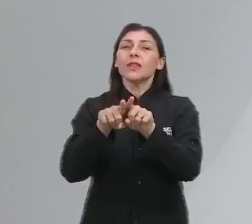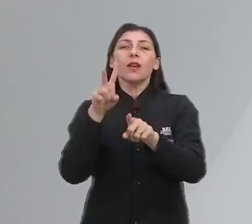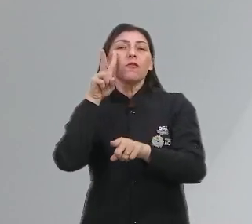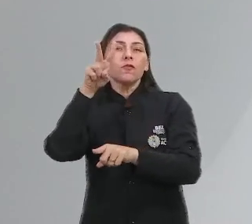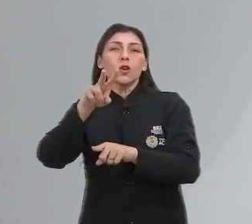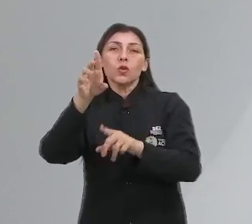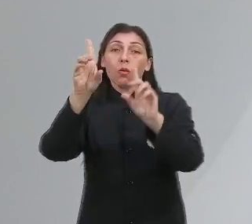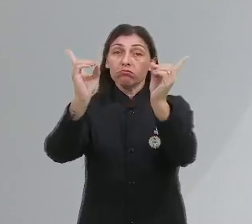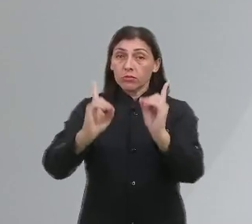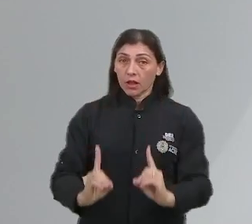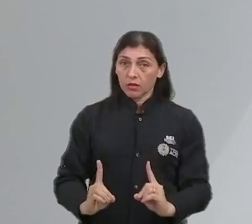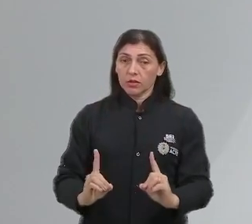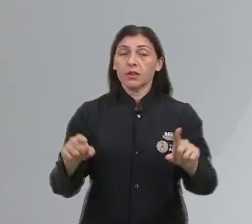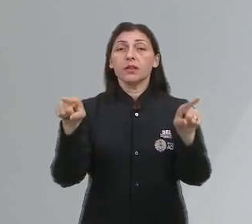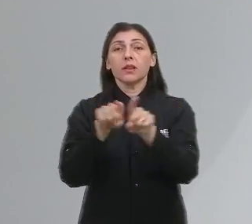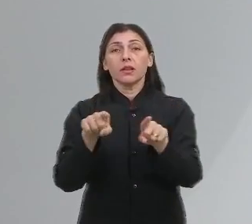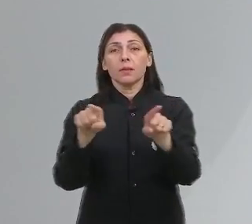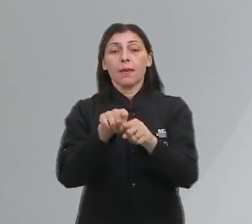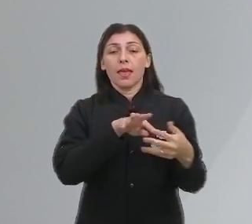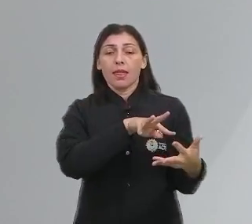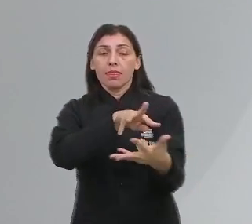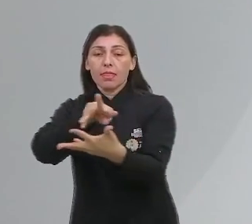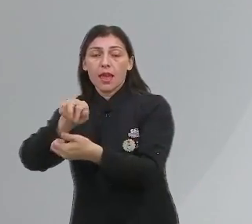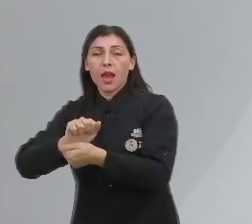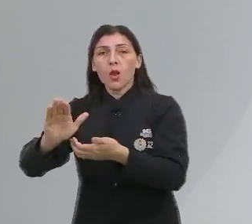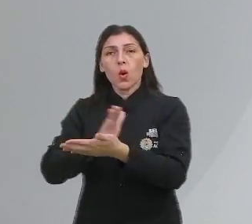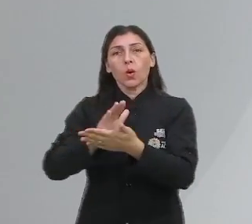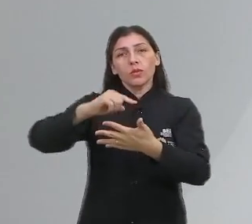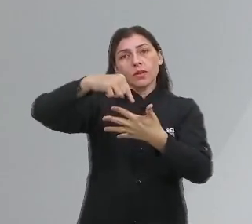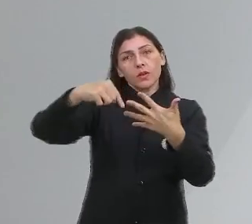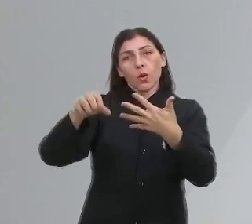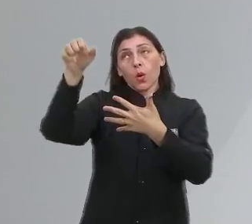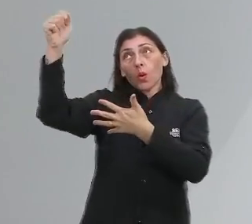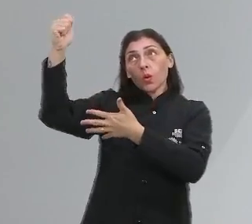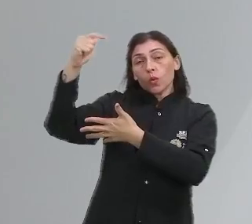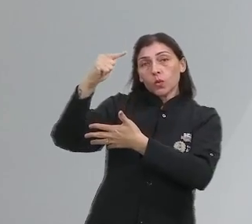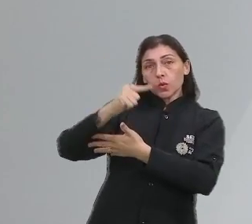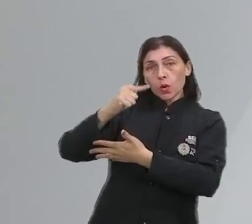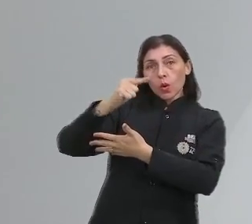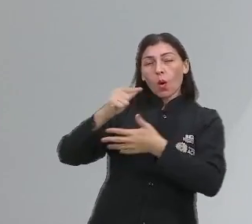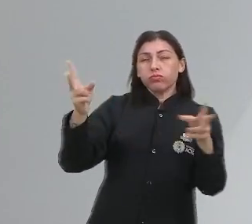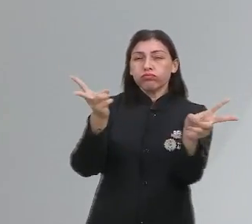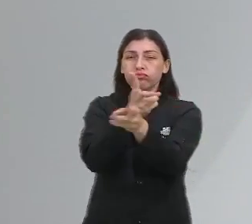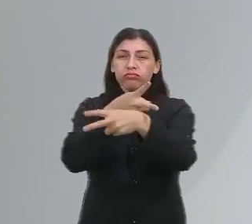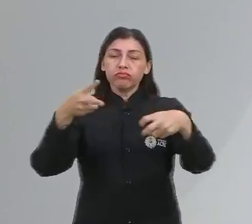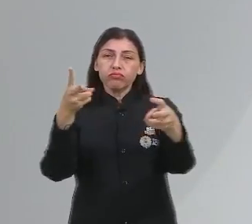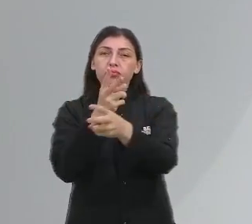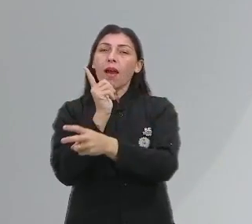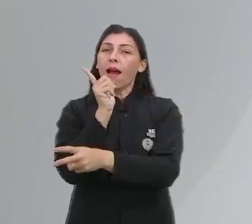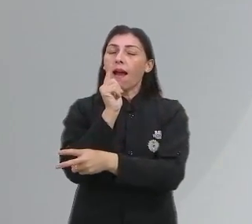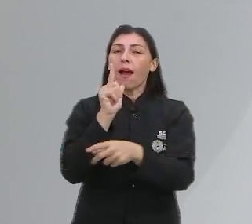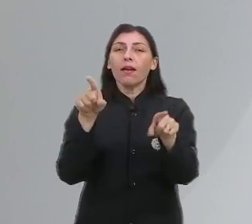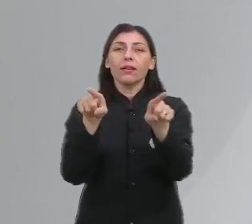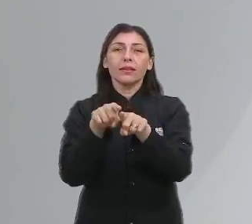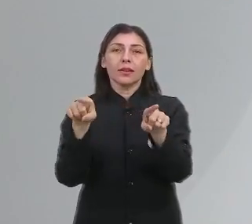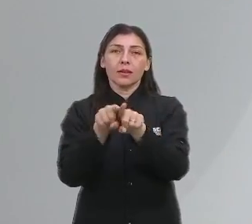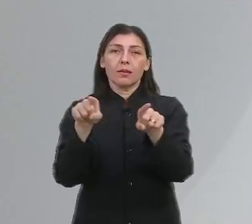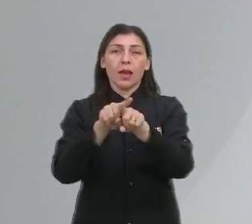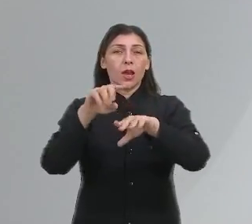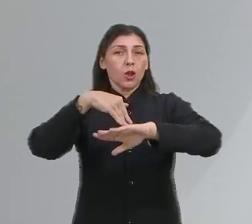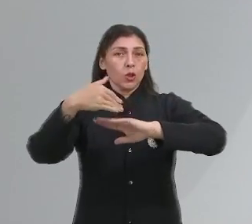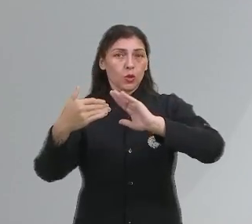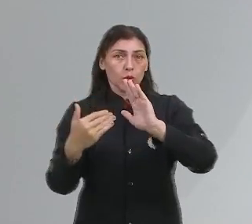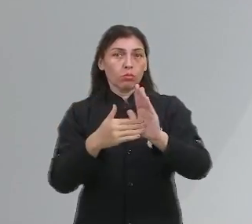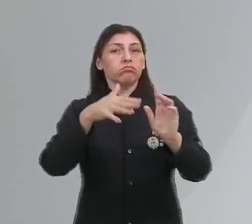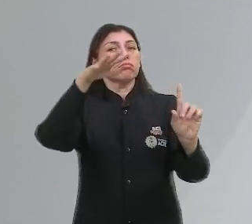como um deus. Tanto a terra quanto outros elementos, como o sol, o vento, a água, todos eram